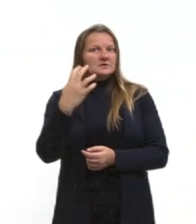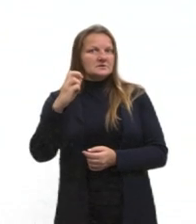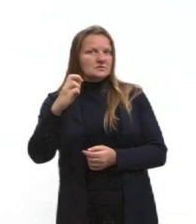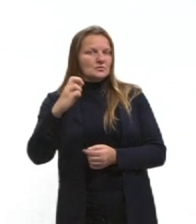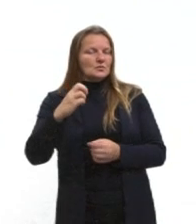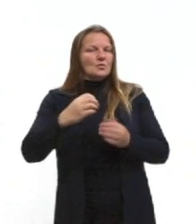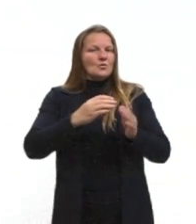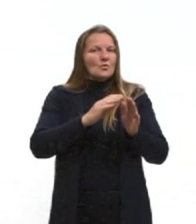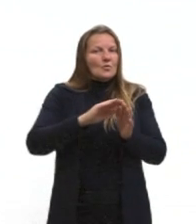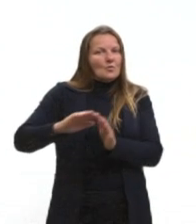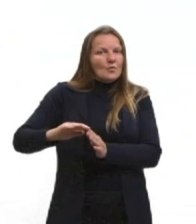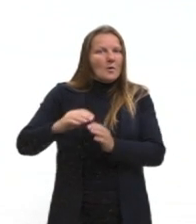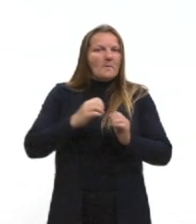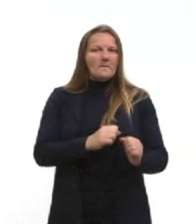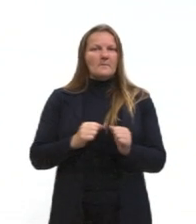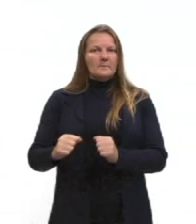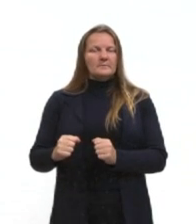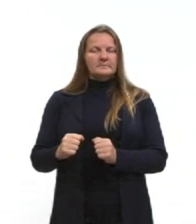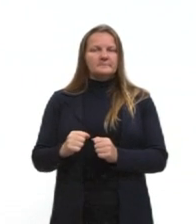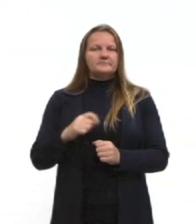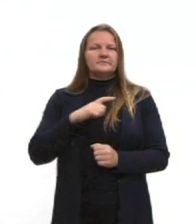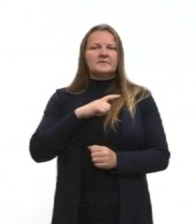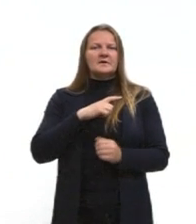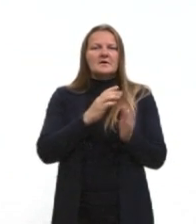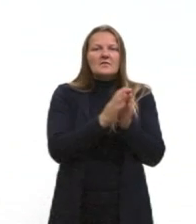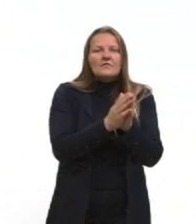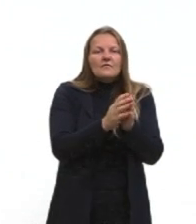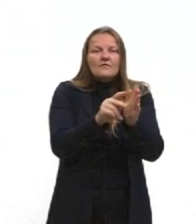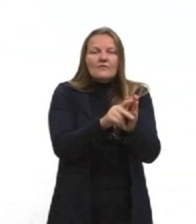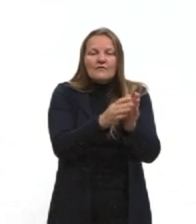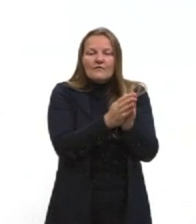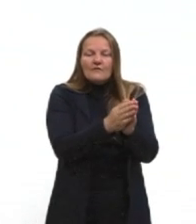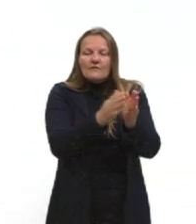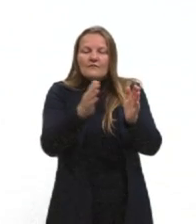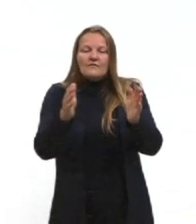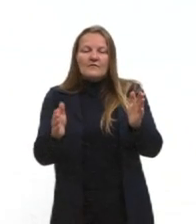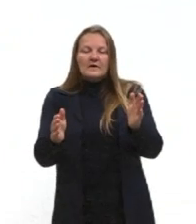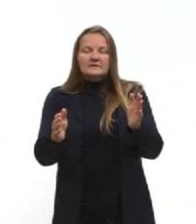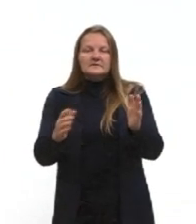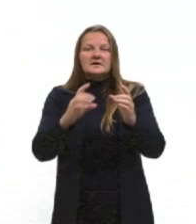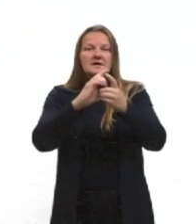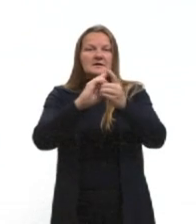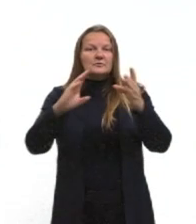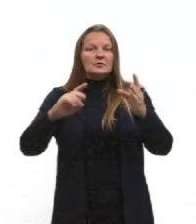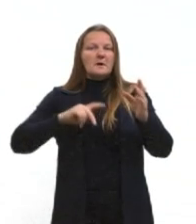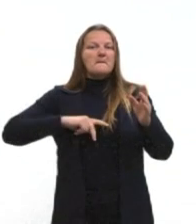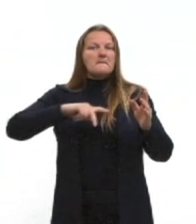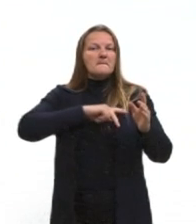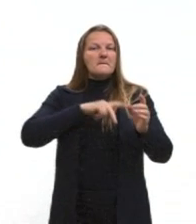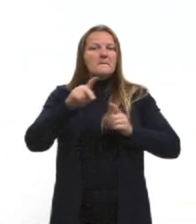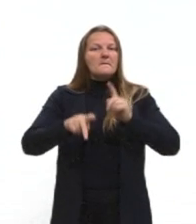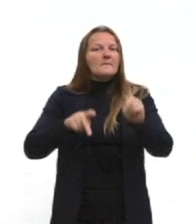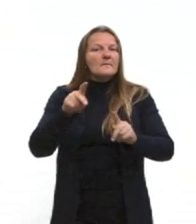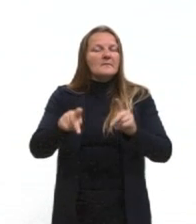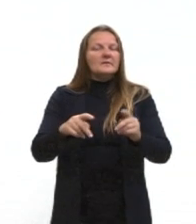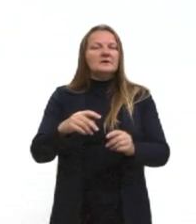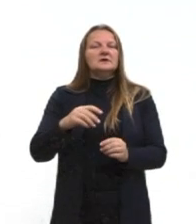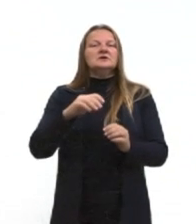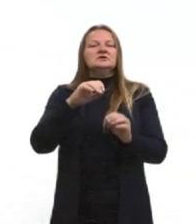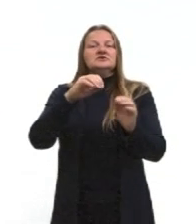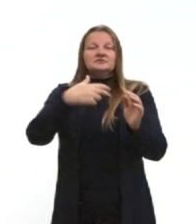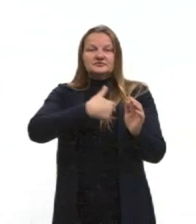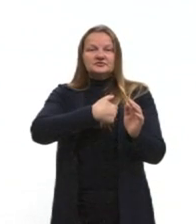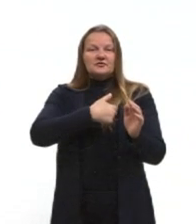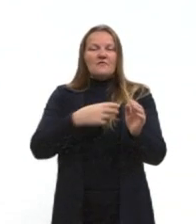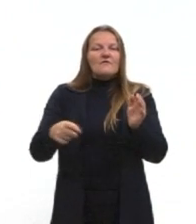inicia uma fase que a gente vai chamar de democracia populista no Brasil. O Getúlio Vargas vai voltar no poder